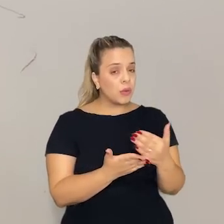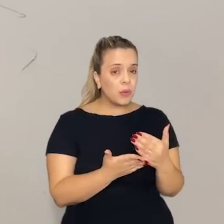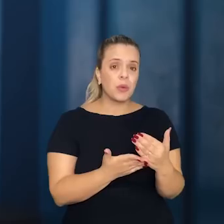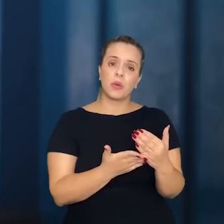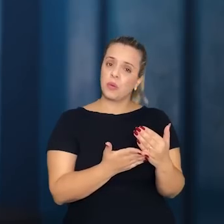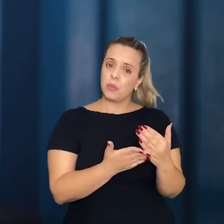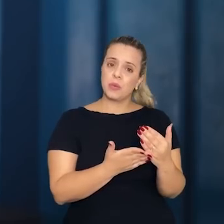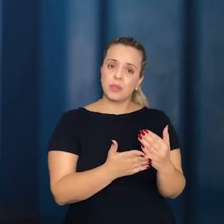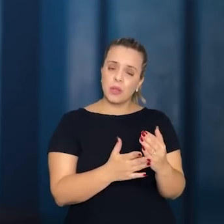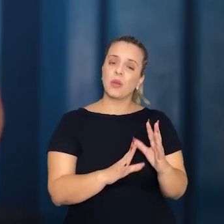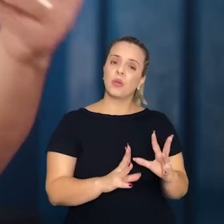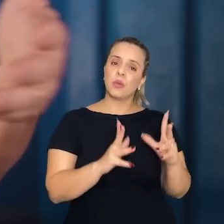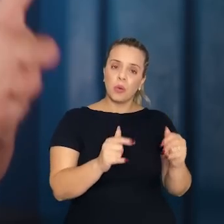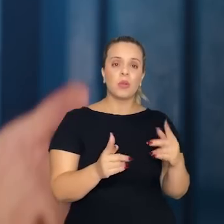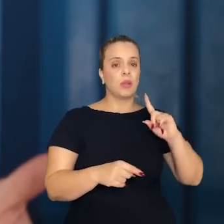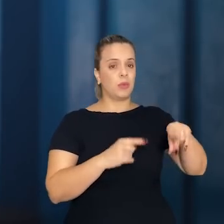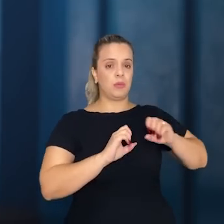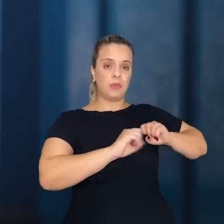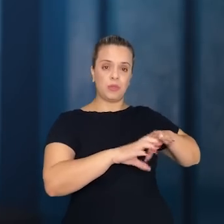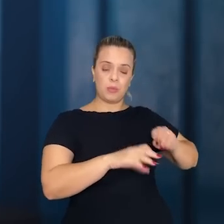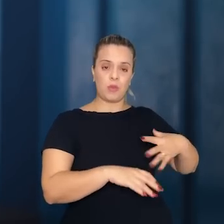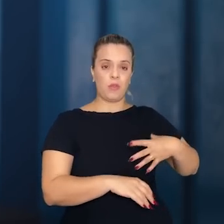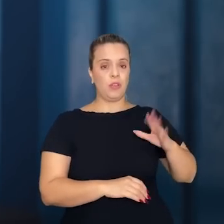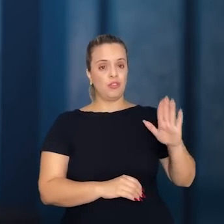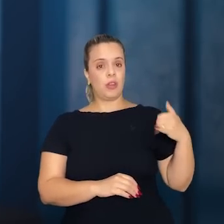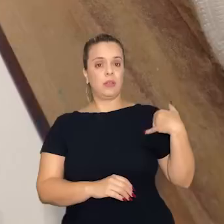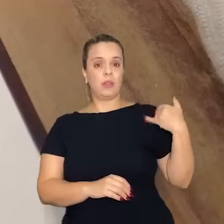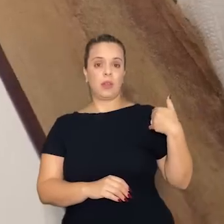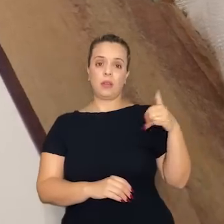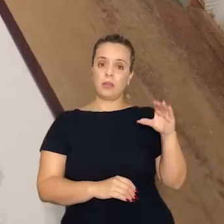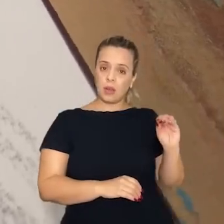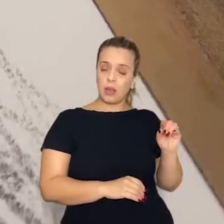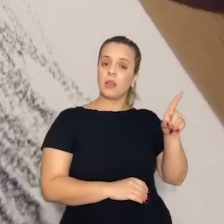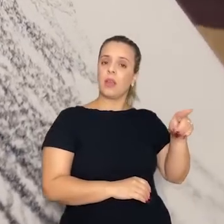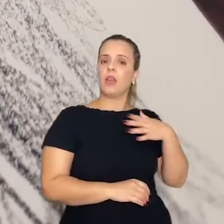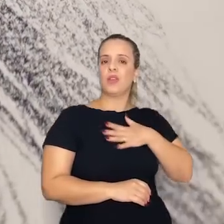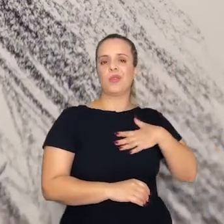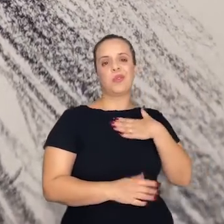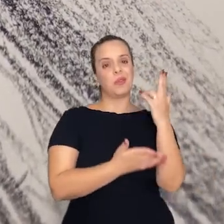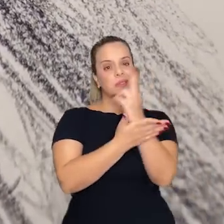e aí estou passando isso para meu filho, eu tenho um filho de 10 anos, que gosta de desenho.